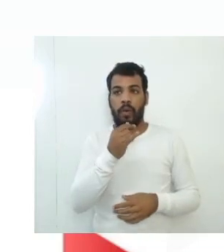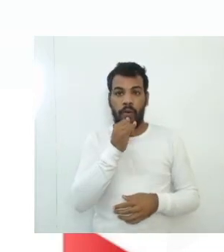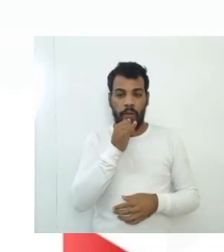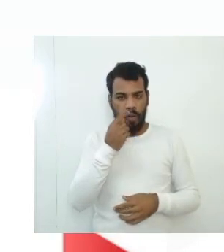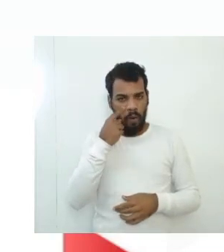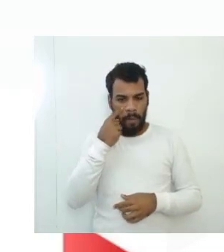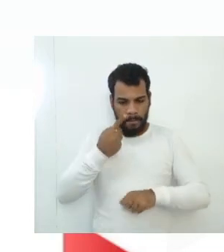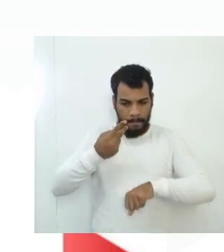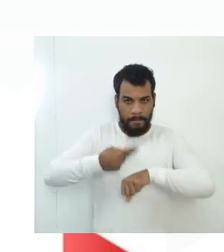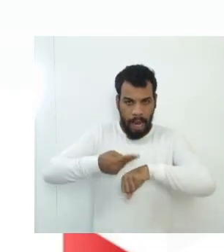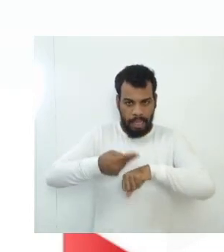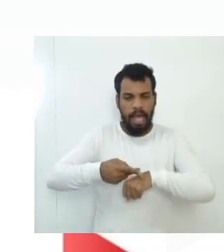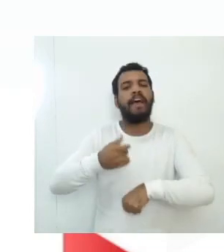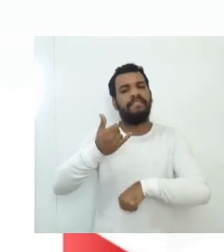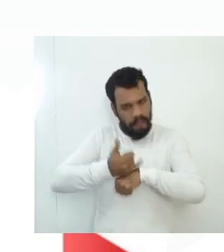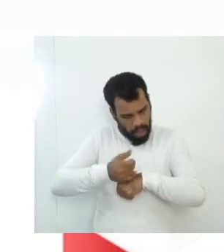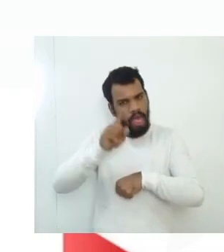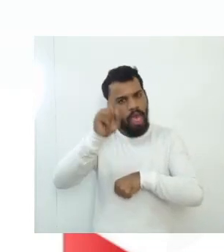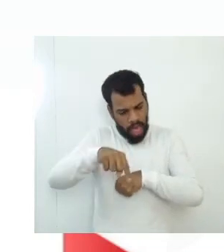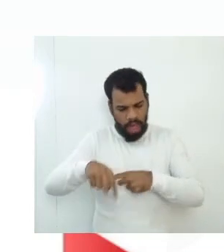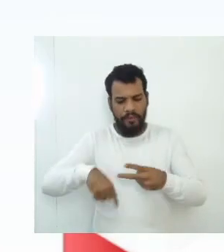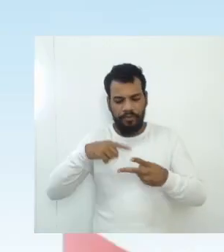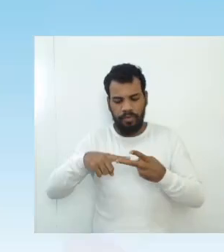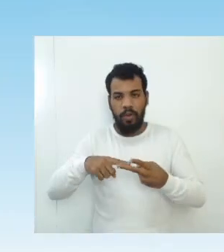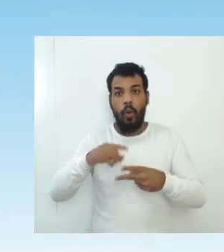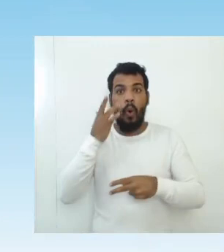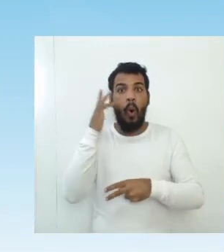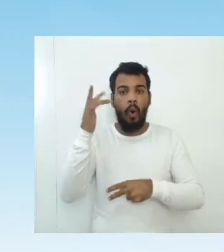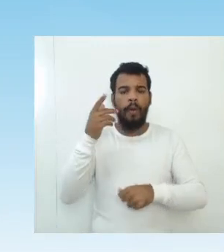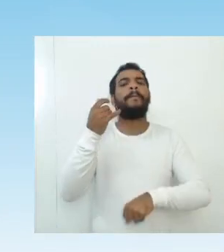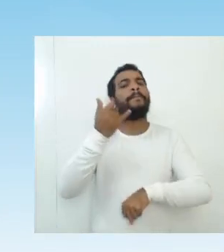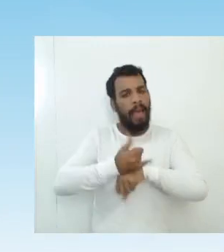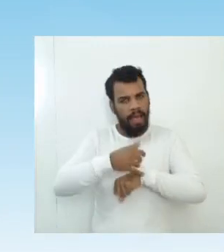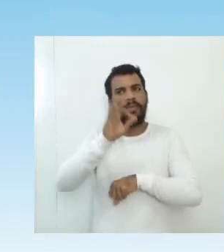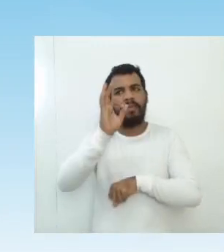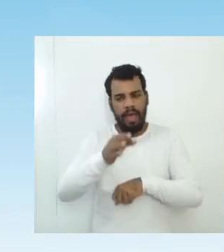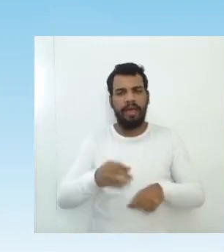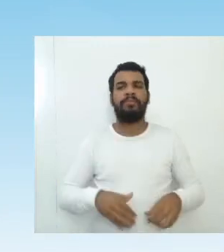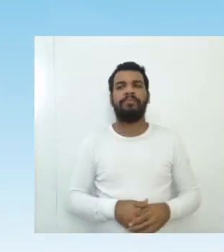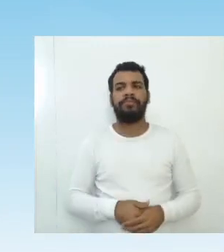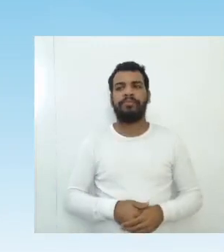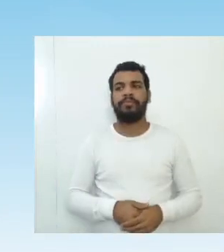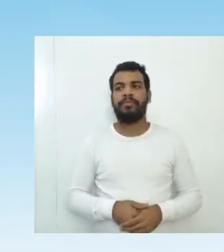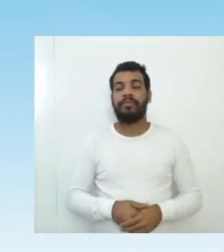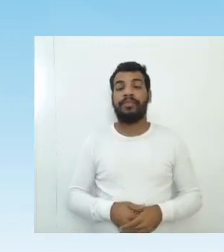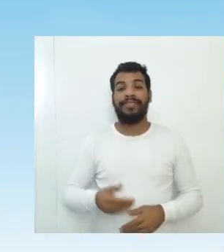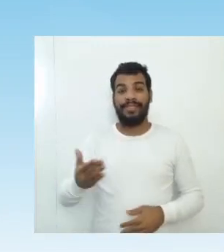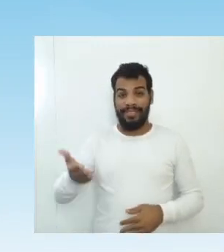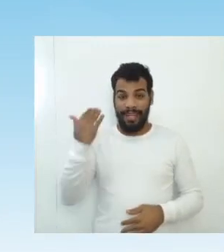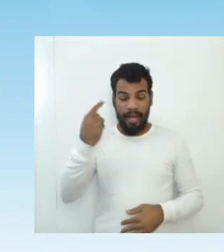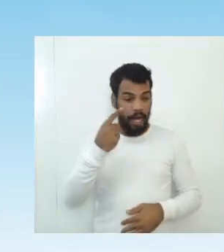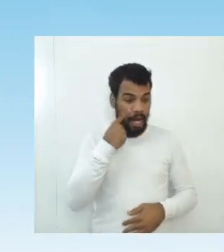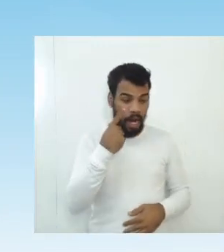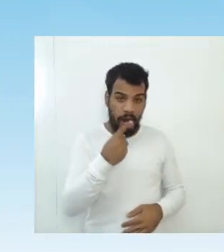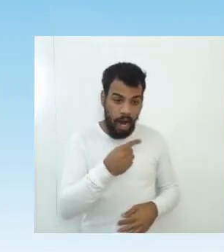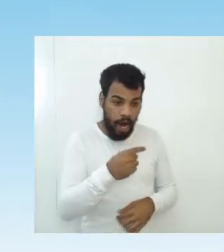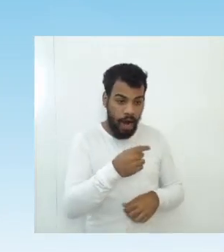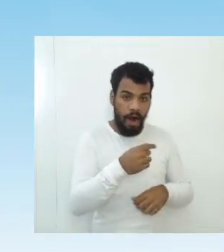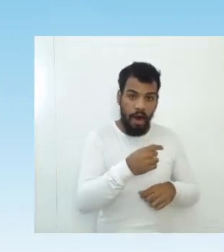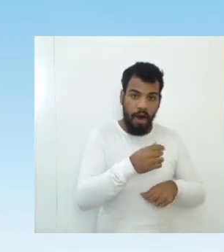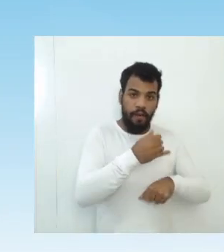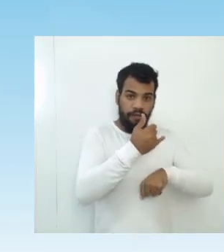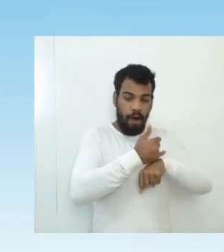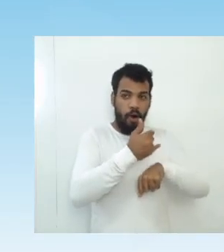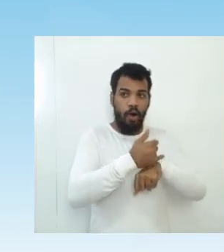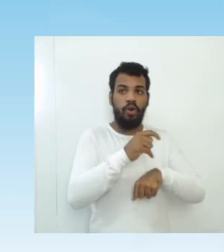prata. Na Idade Média, os alquimistas tentavam transformar metais, como o chumbo,